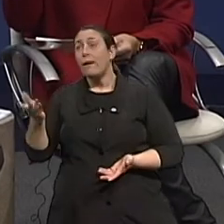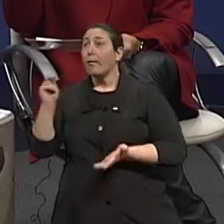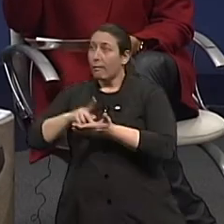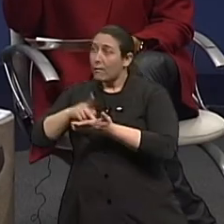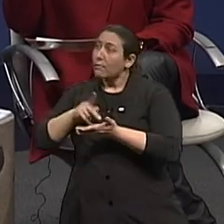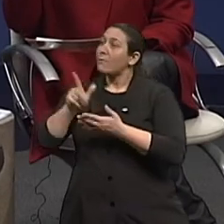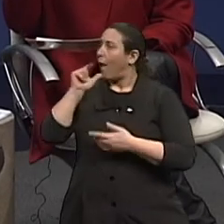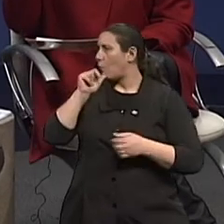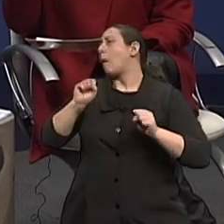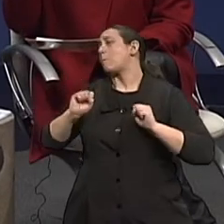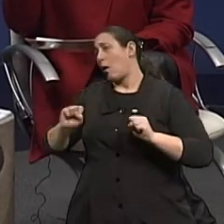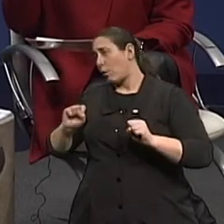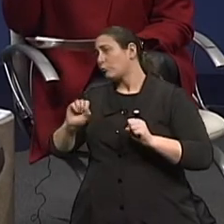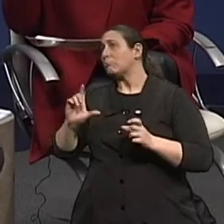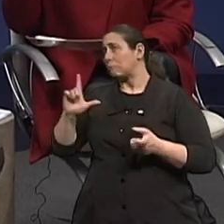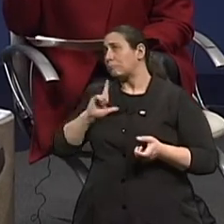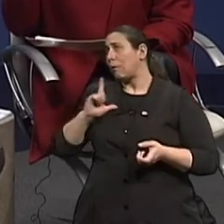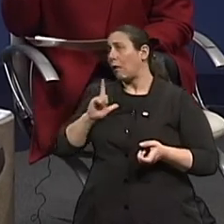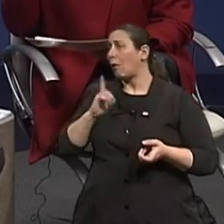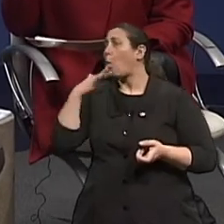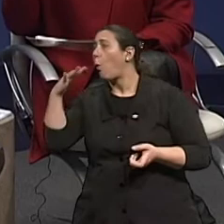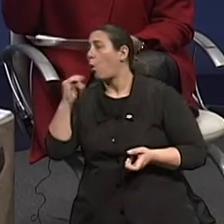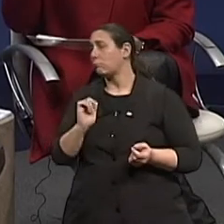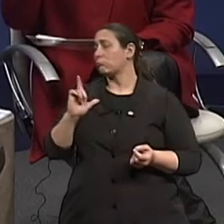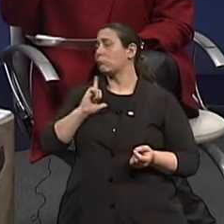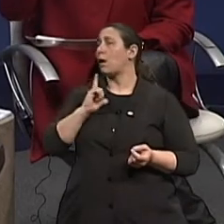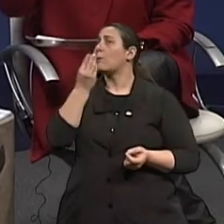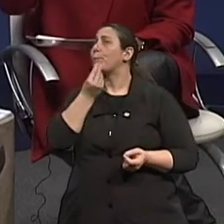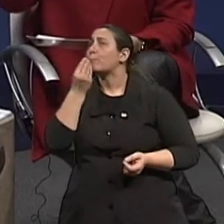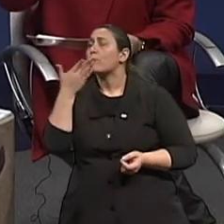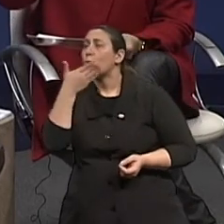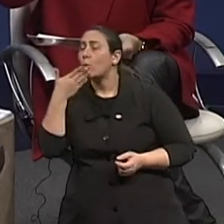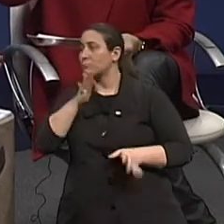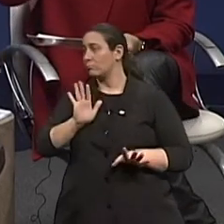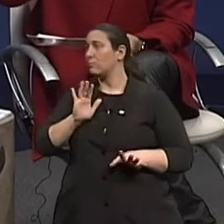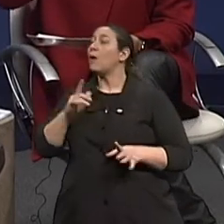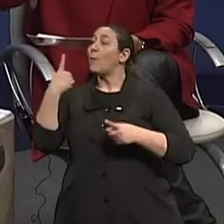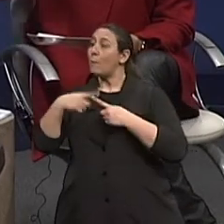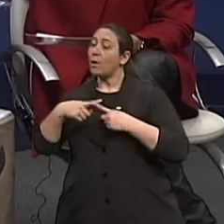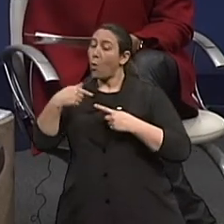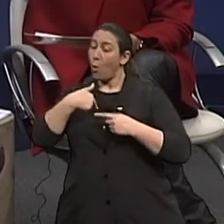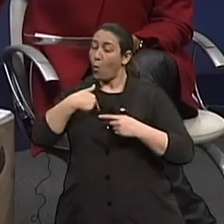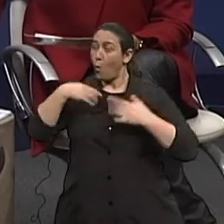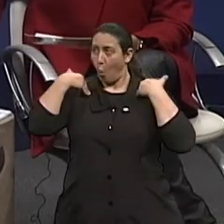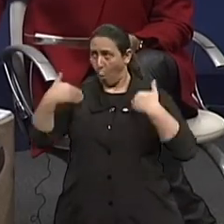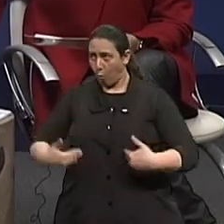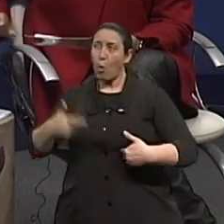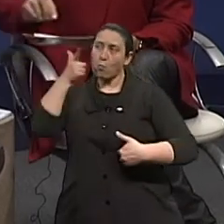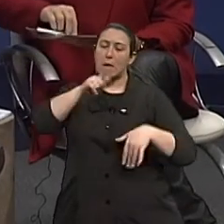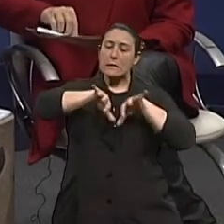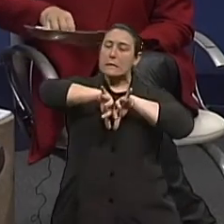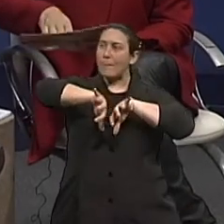pode estar, inclusive, com cor, com sabor, misturado com outras coisas. Ah, Certamente. Porque o organismo depois vai separar o que é